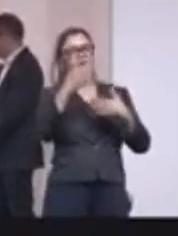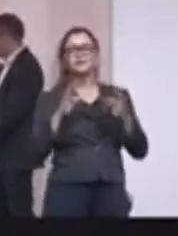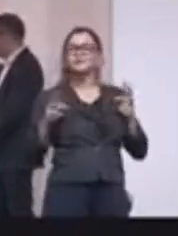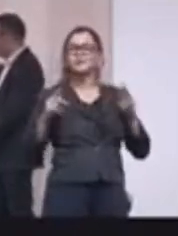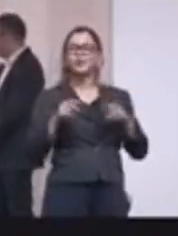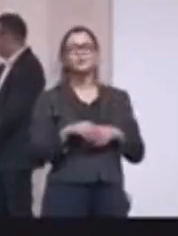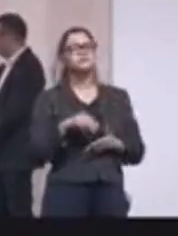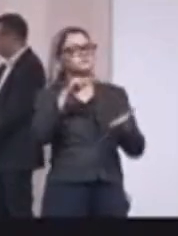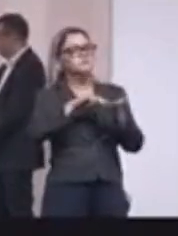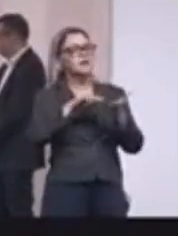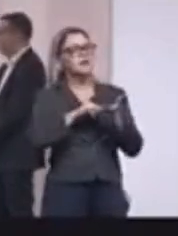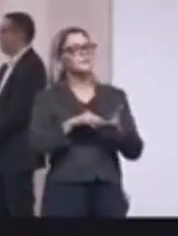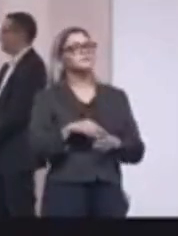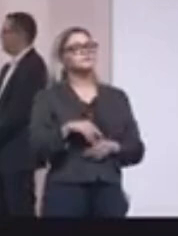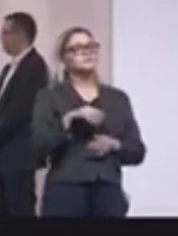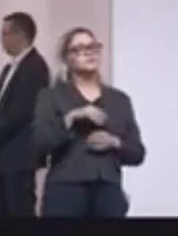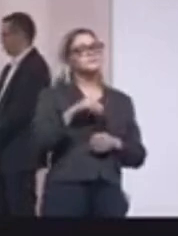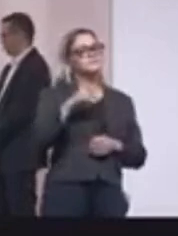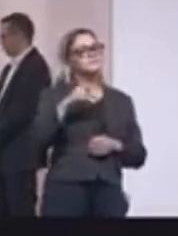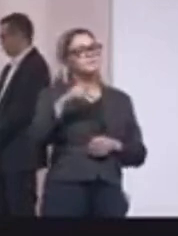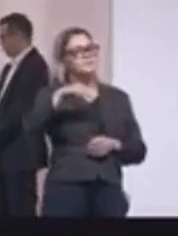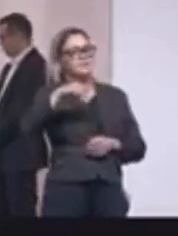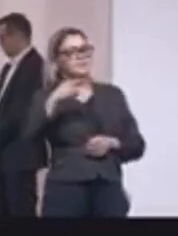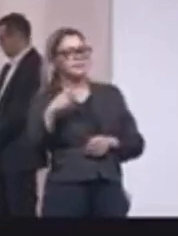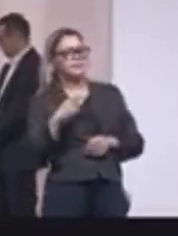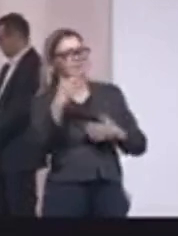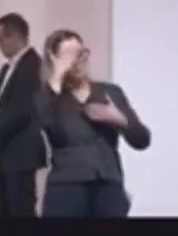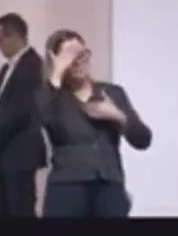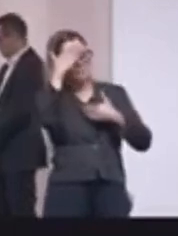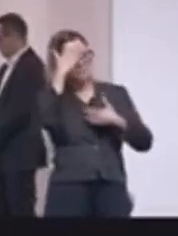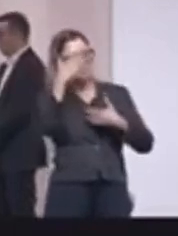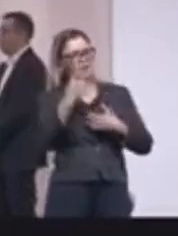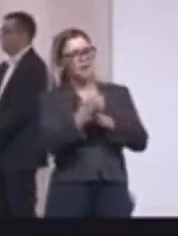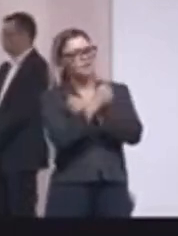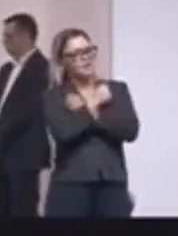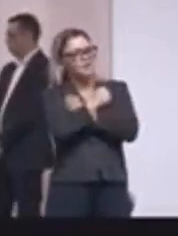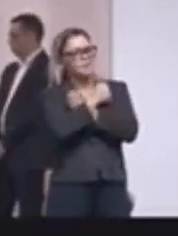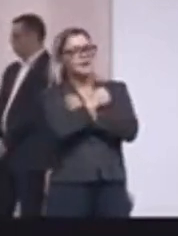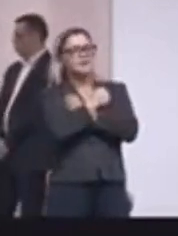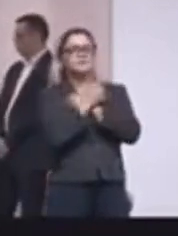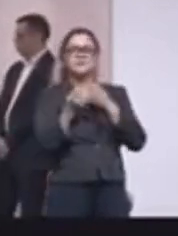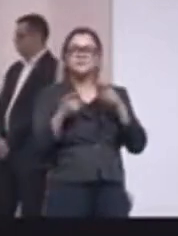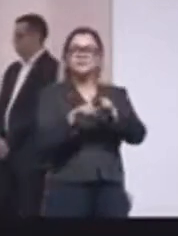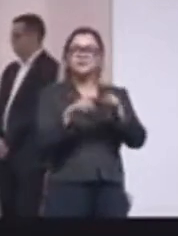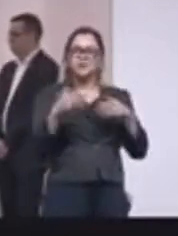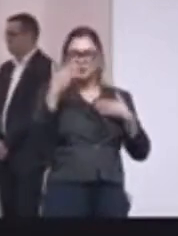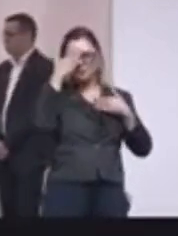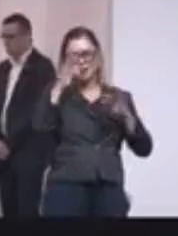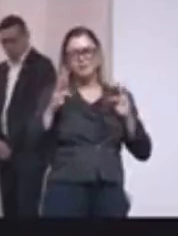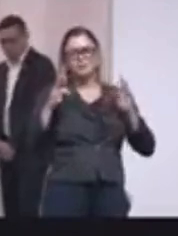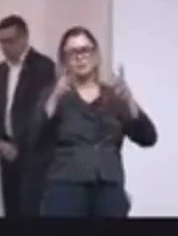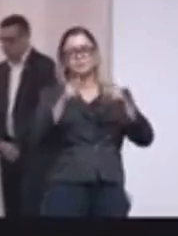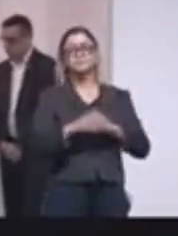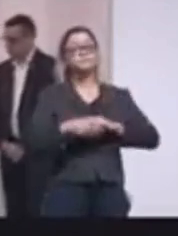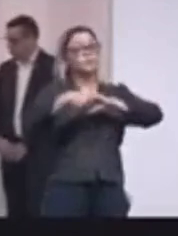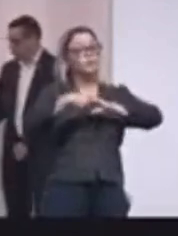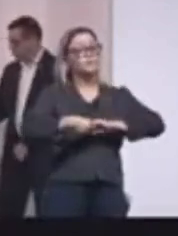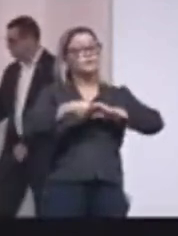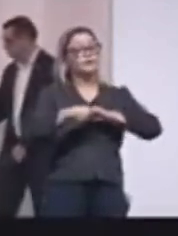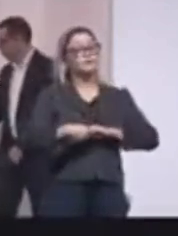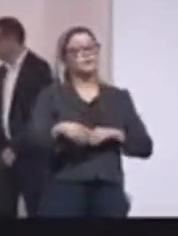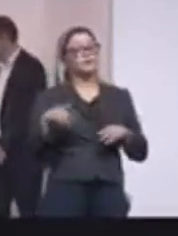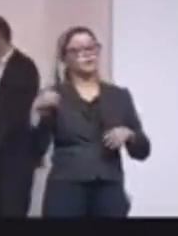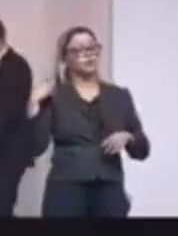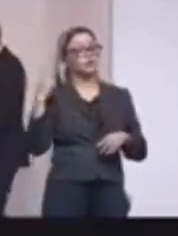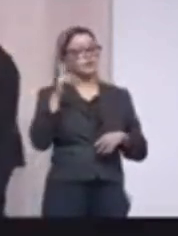todos os membros do MP, e o meu abraço ao GAECO por toda a parceria. Muito obrigado por tudo. Cumprimentar o delegado